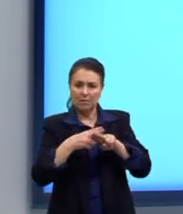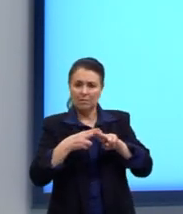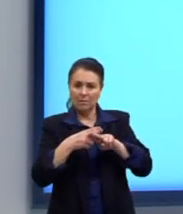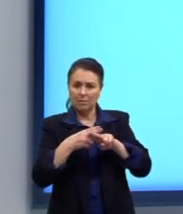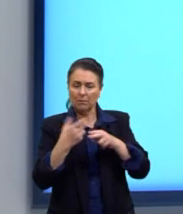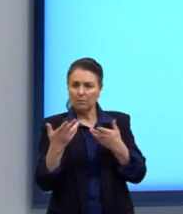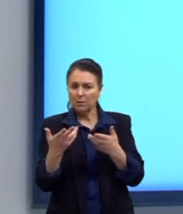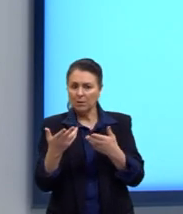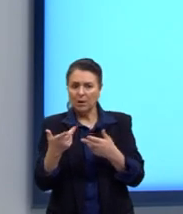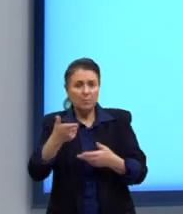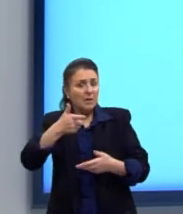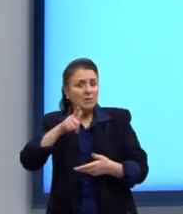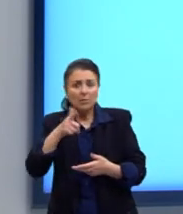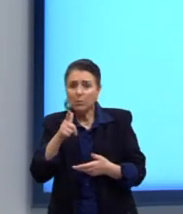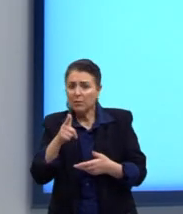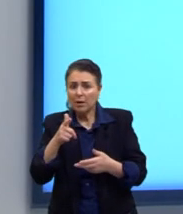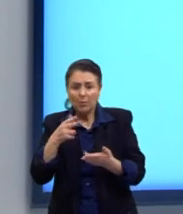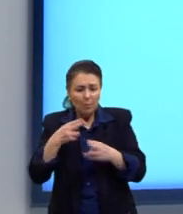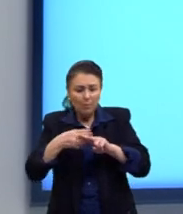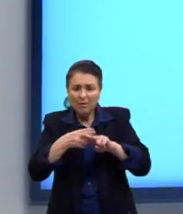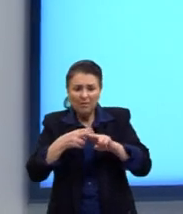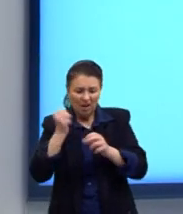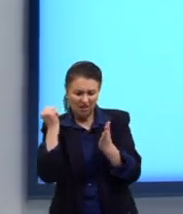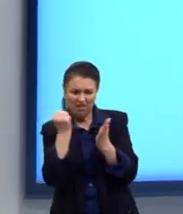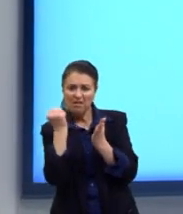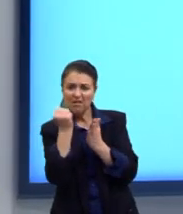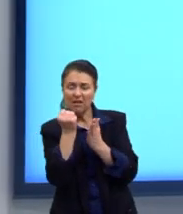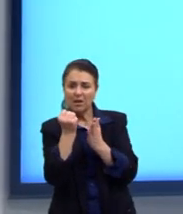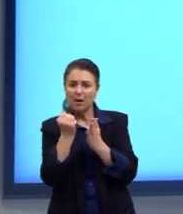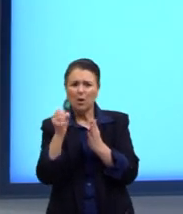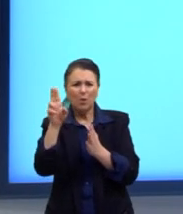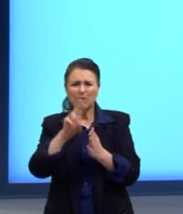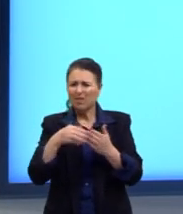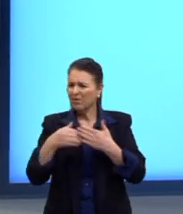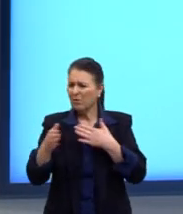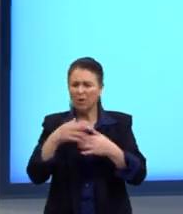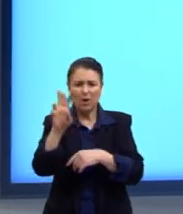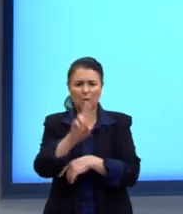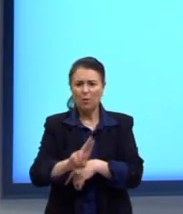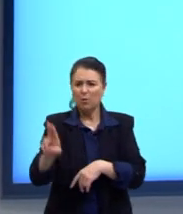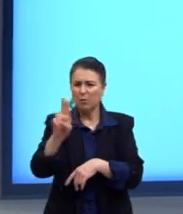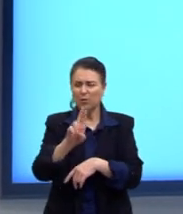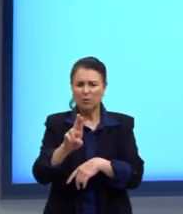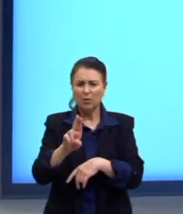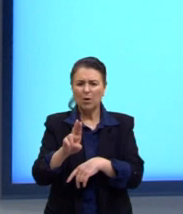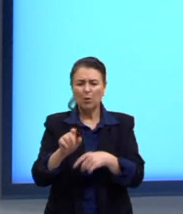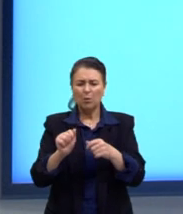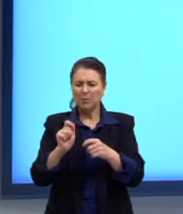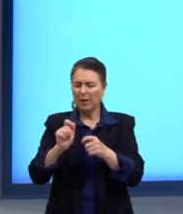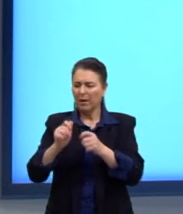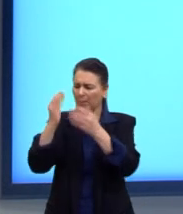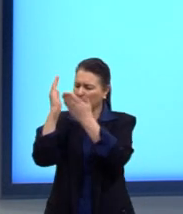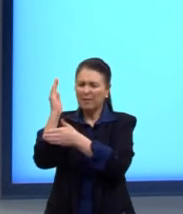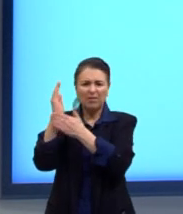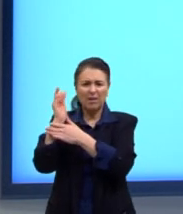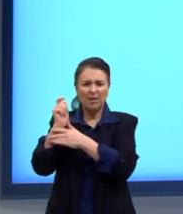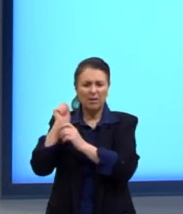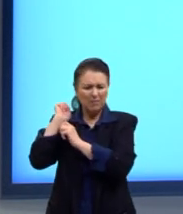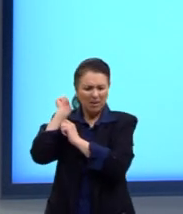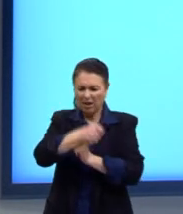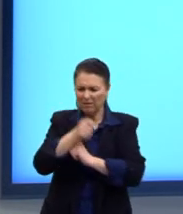E se você não tivesse uma peixeira? Pegava qualquer coisa como um grosso pedaço de pau para me defender.